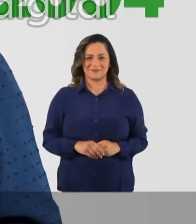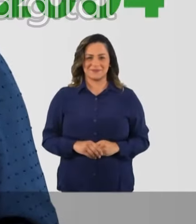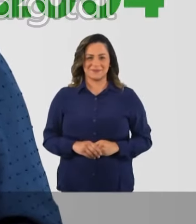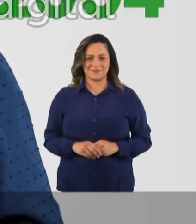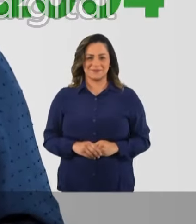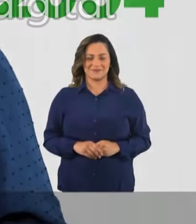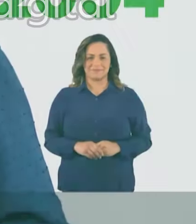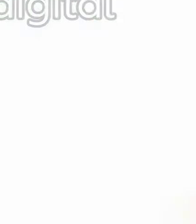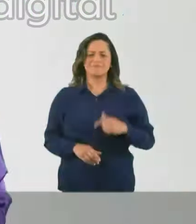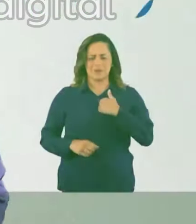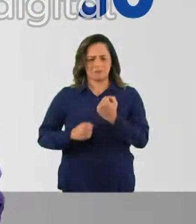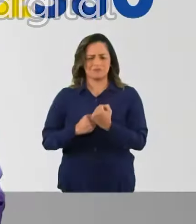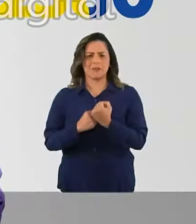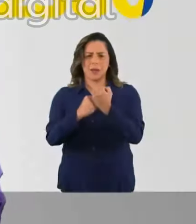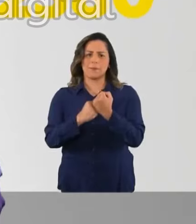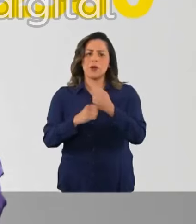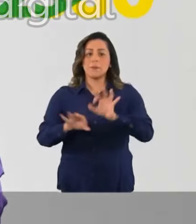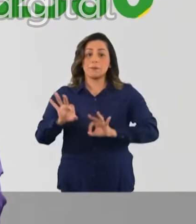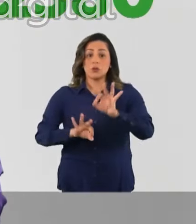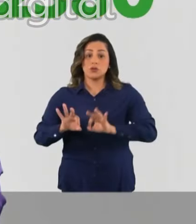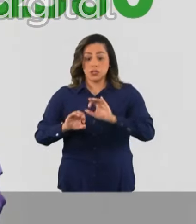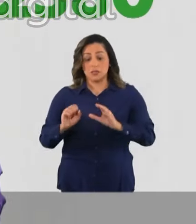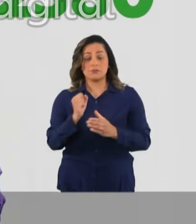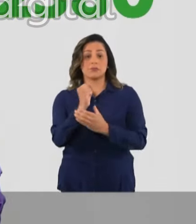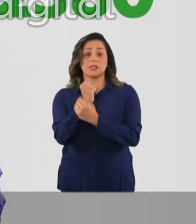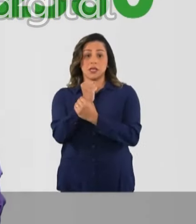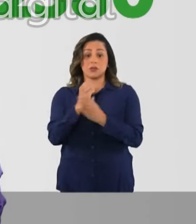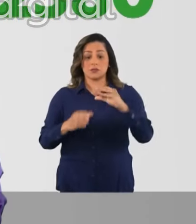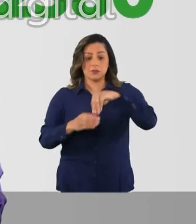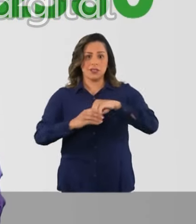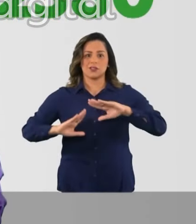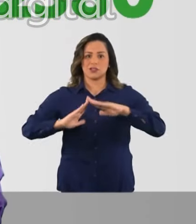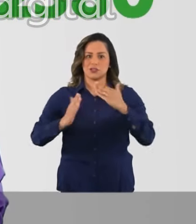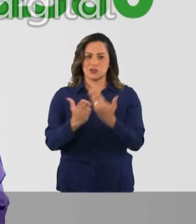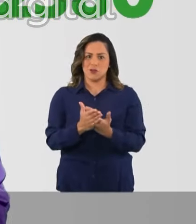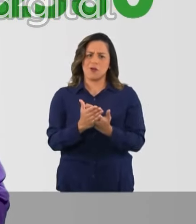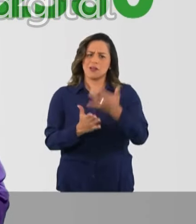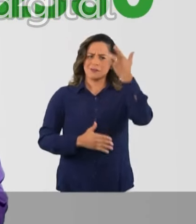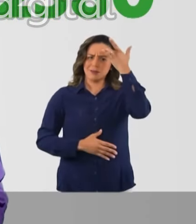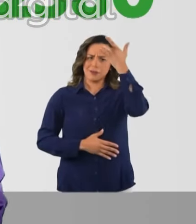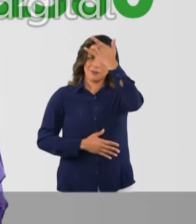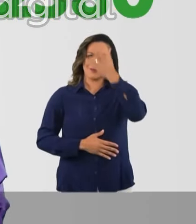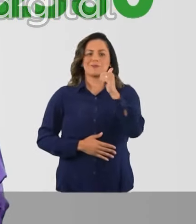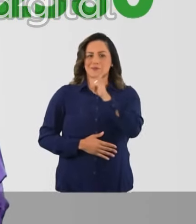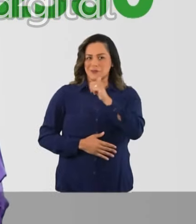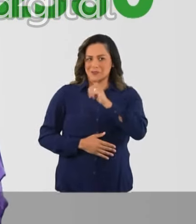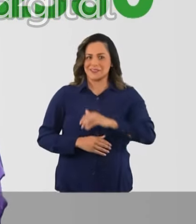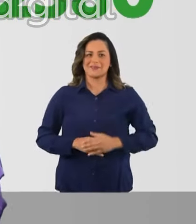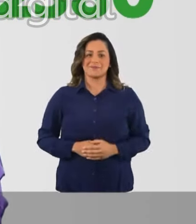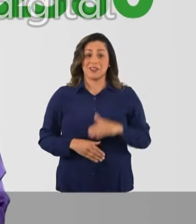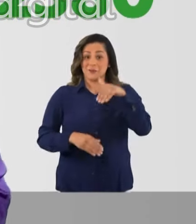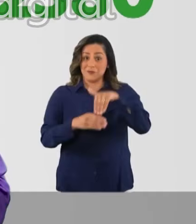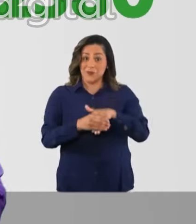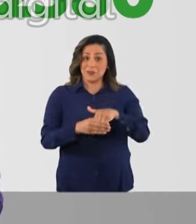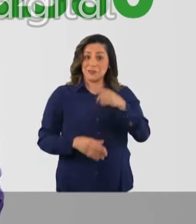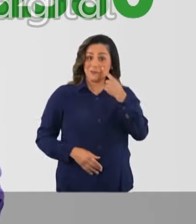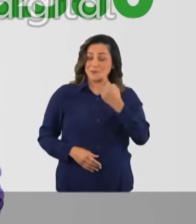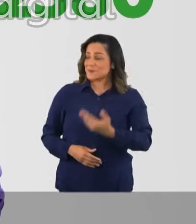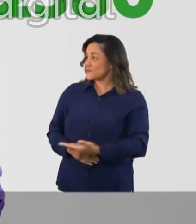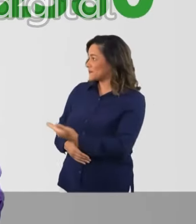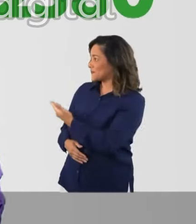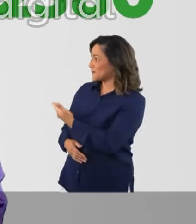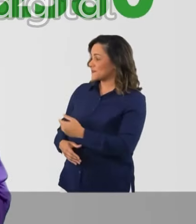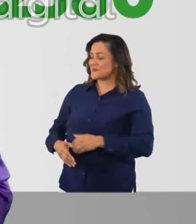-004. Vou contribuir para projetos para segurança nas escolas e saúde emocional para as mulheres. Vote